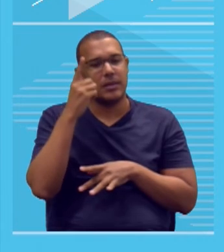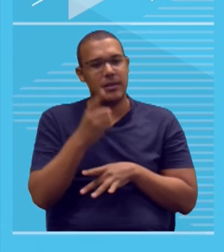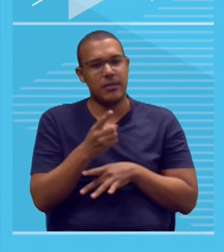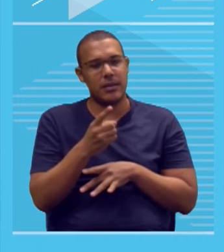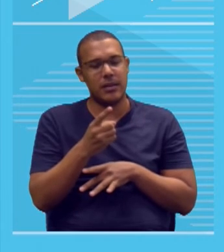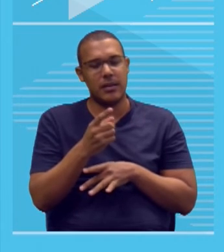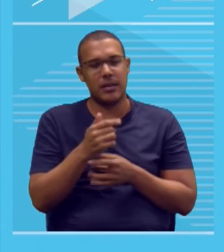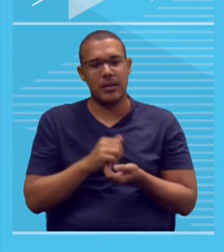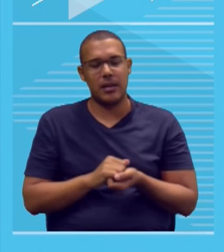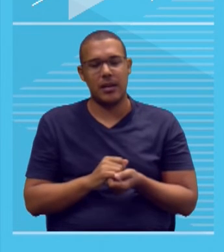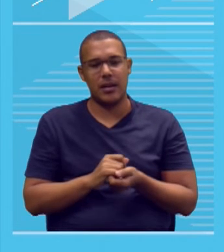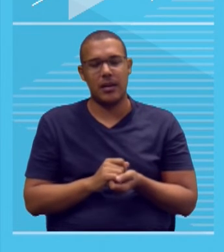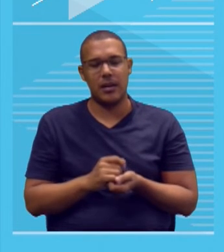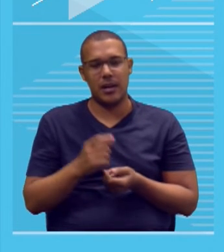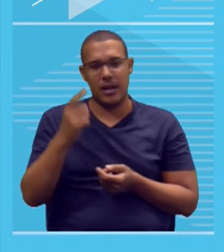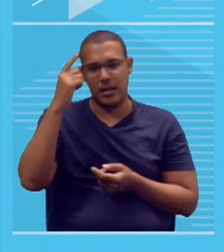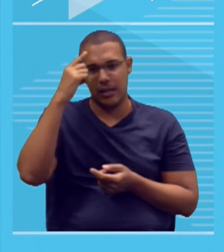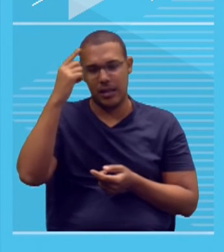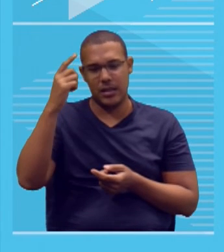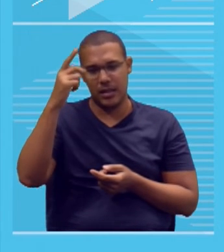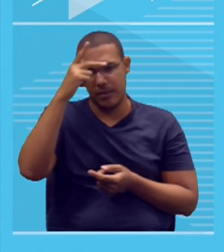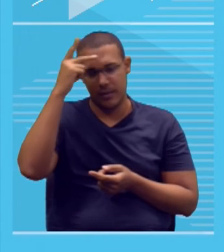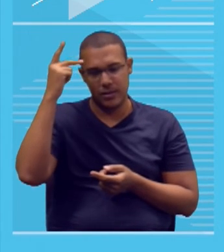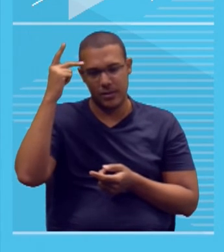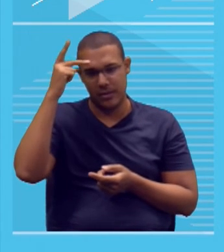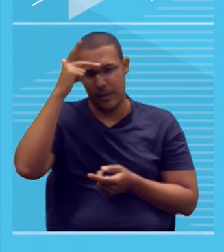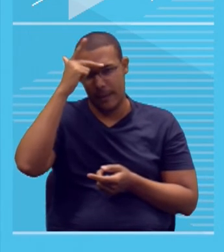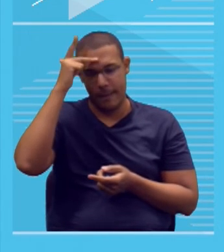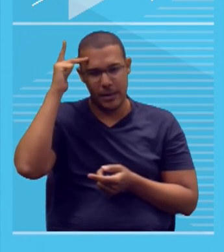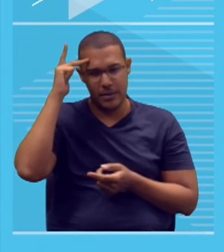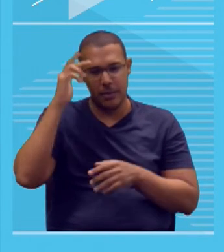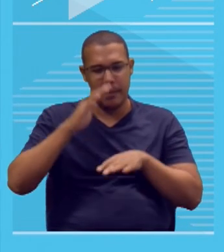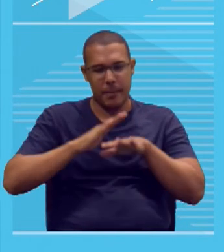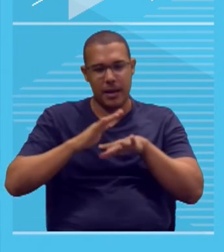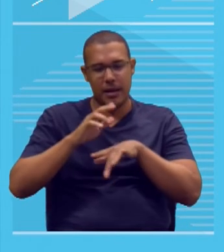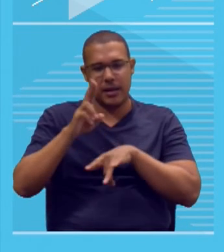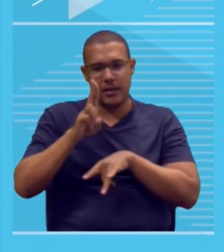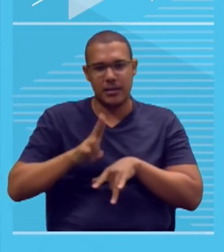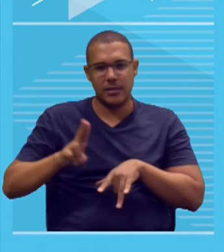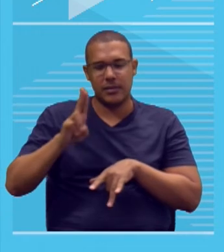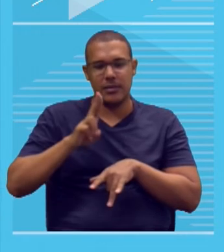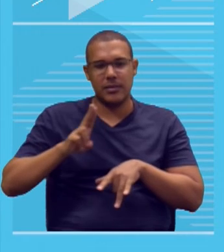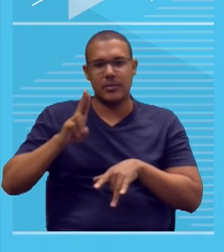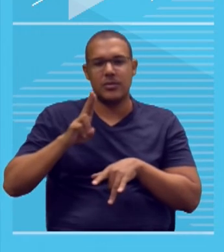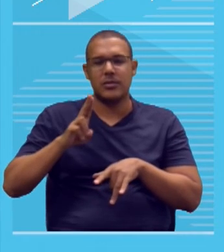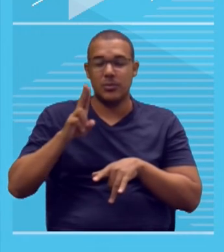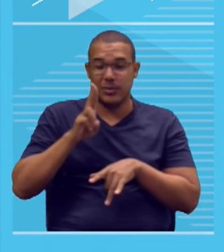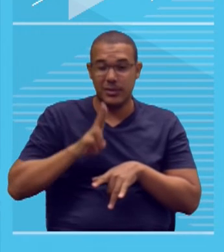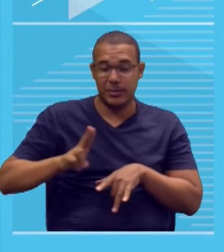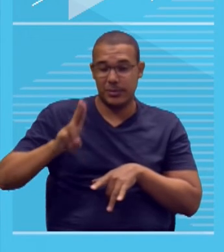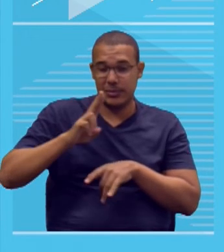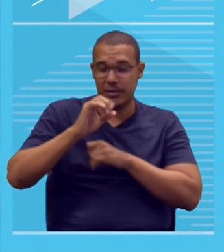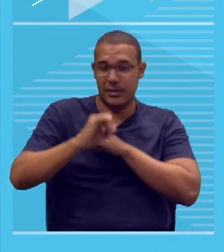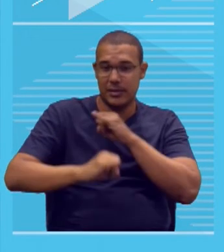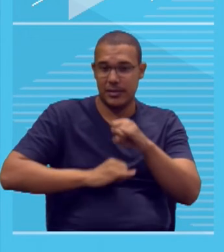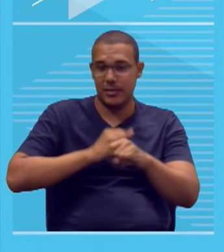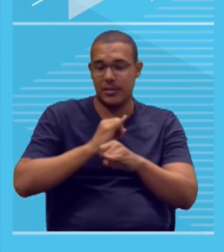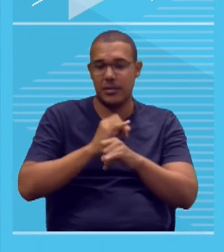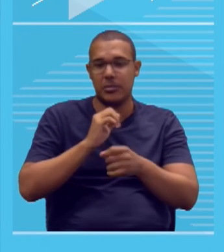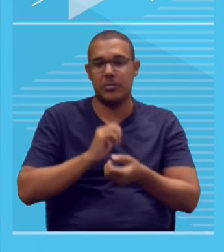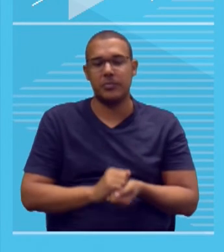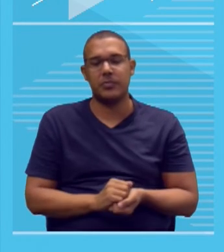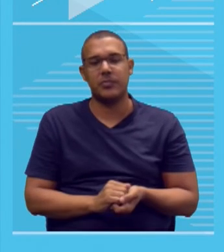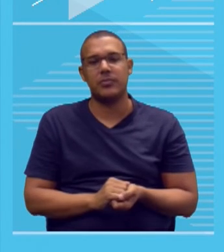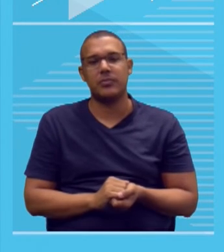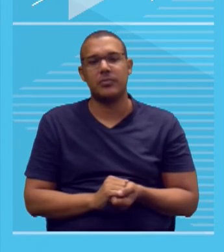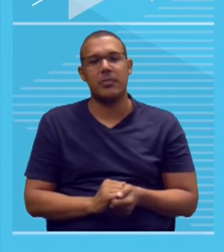por mais que ele seja um usuário assíduo da internet, que ele pode muito bem